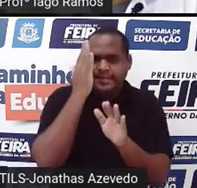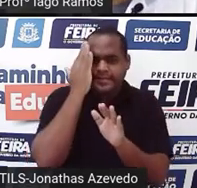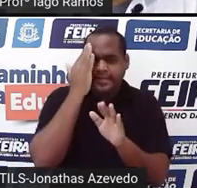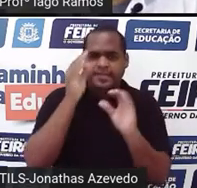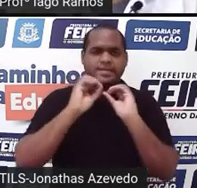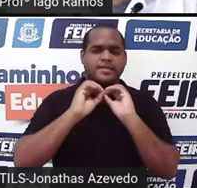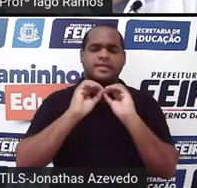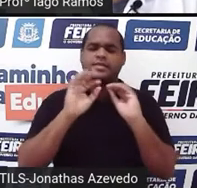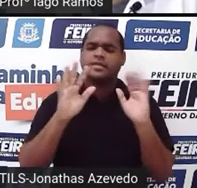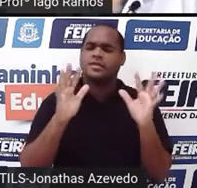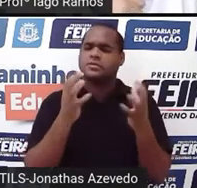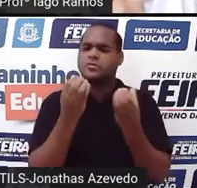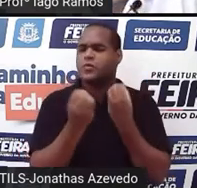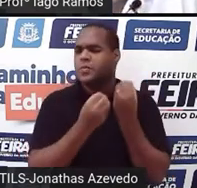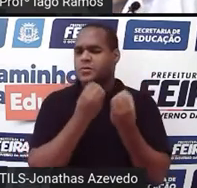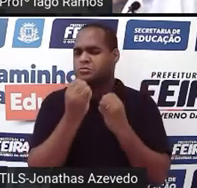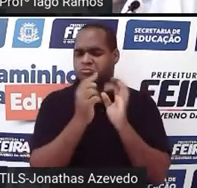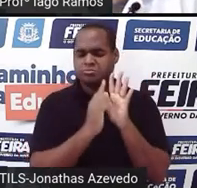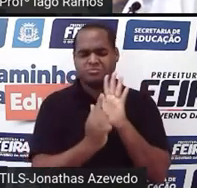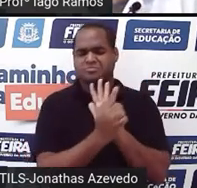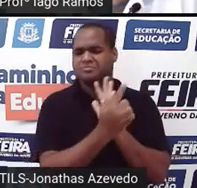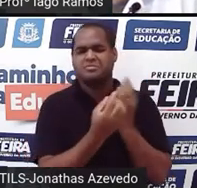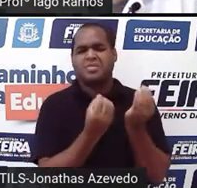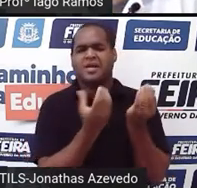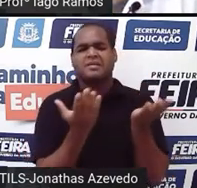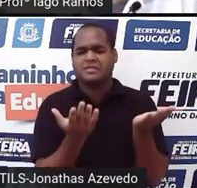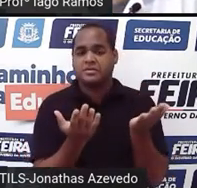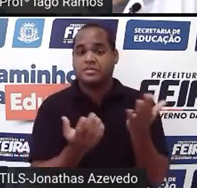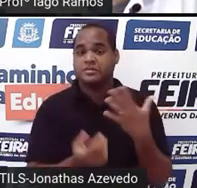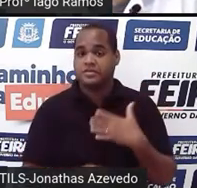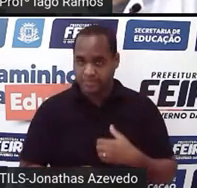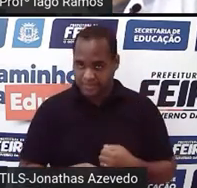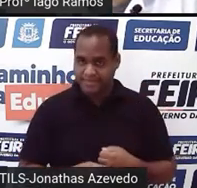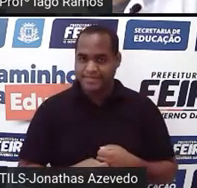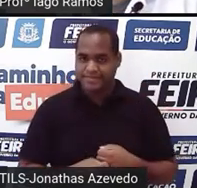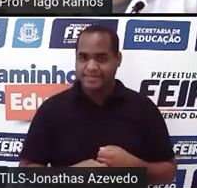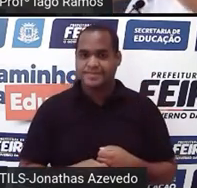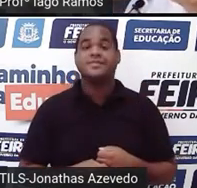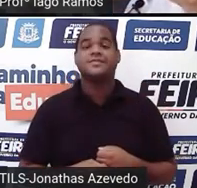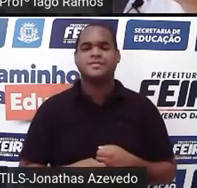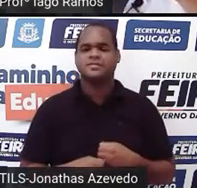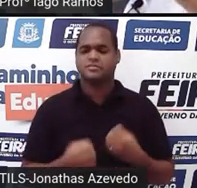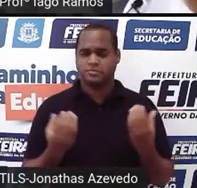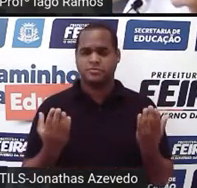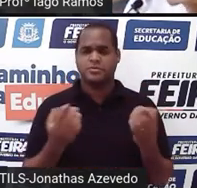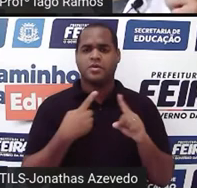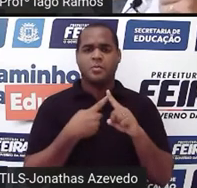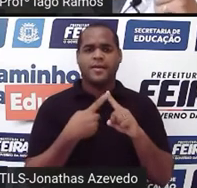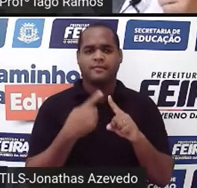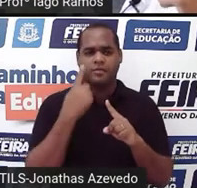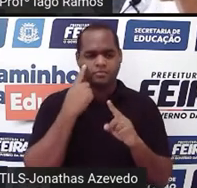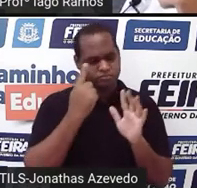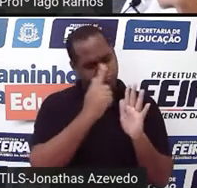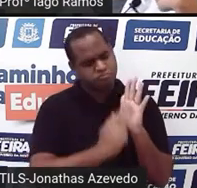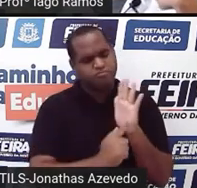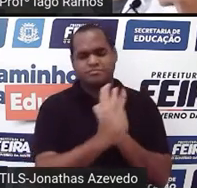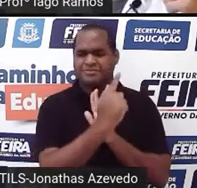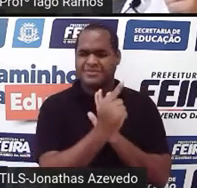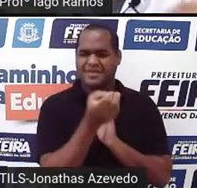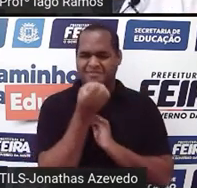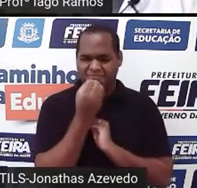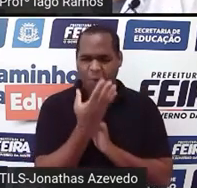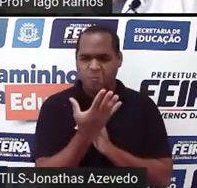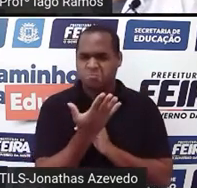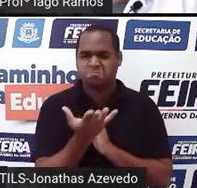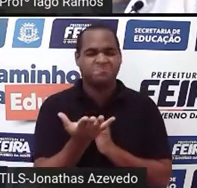tem de bom nos gráficos? Olha só, o que é que tem de bom? Por que que a gente lê gráfico é uma coisa boa?